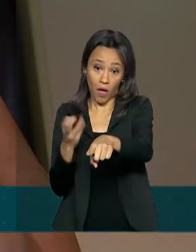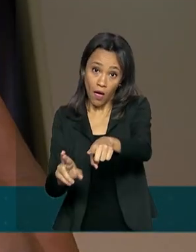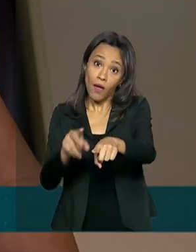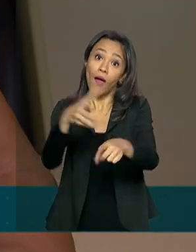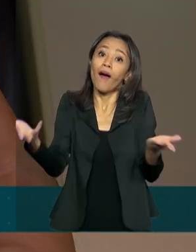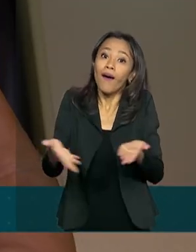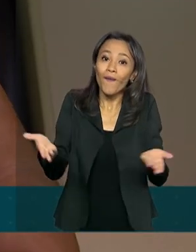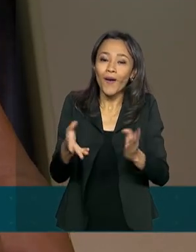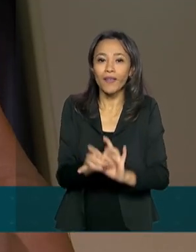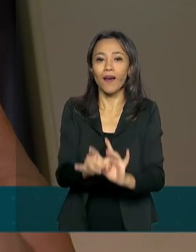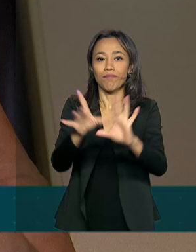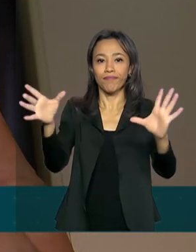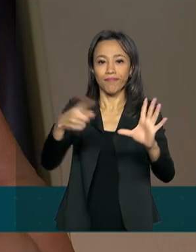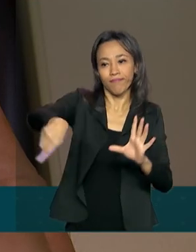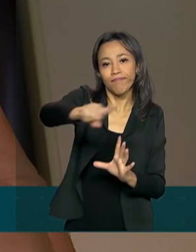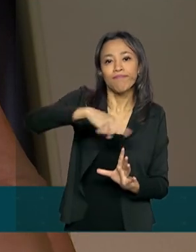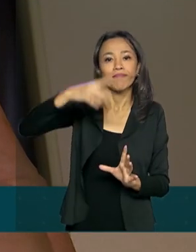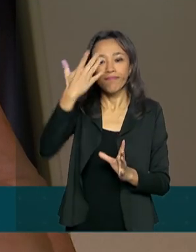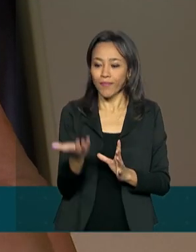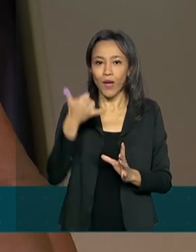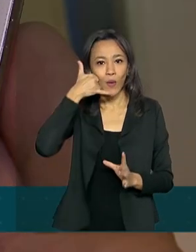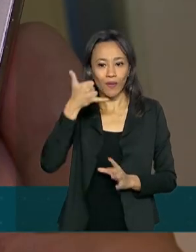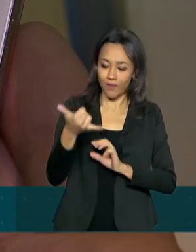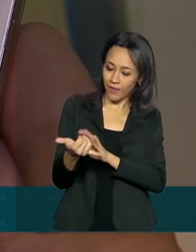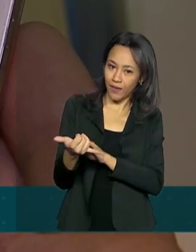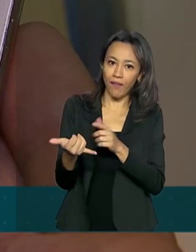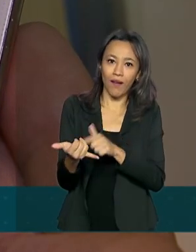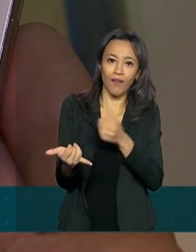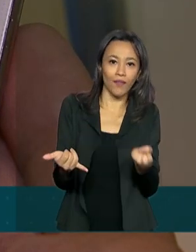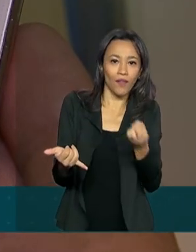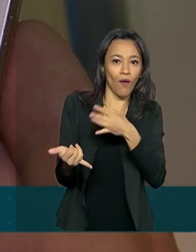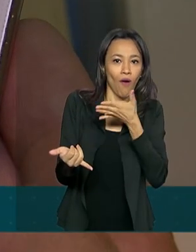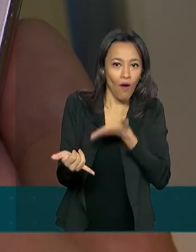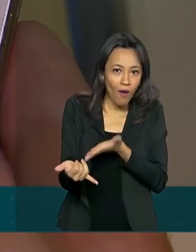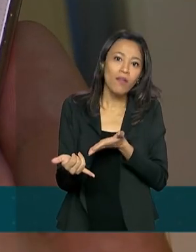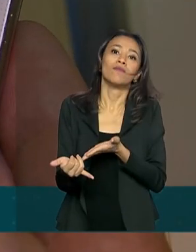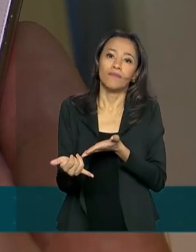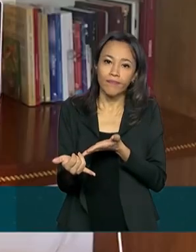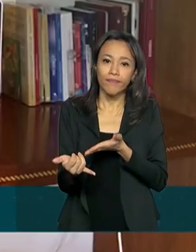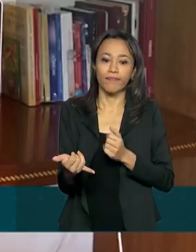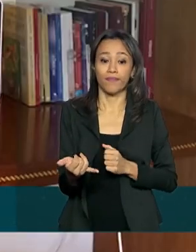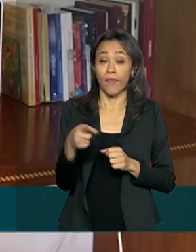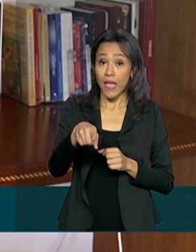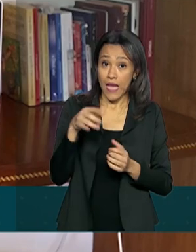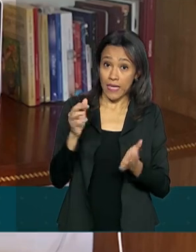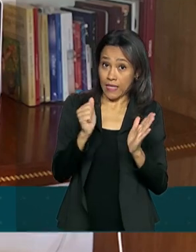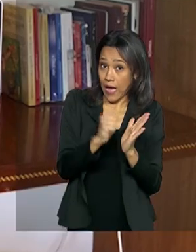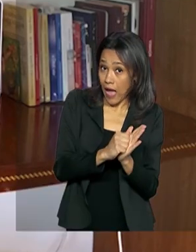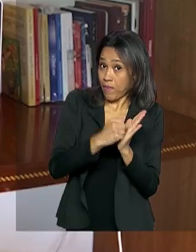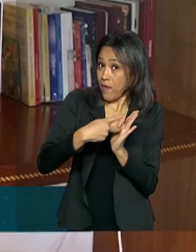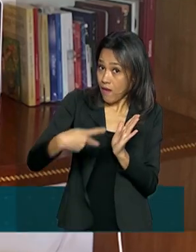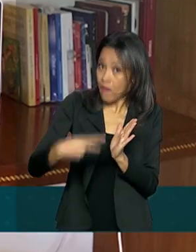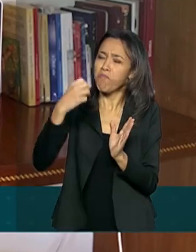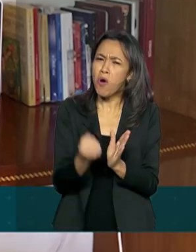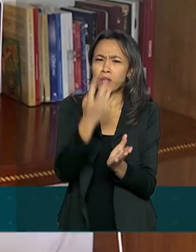disponibilizar ao consumidor, na palma da mão, uma nova versão para celular. O aplicativo pode ser